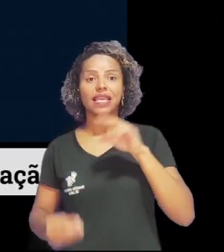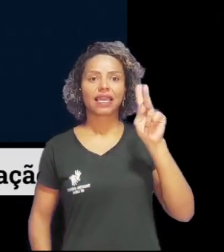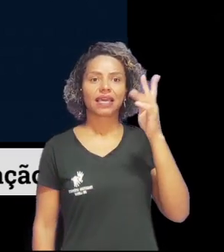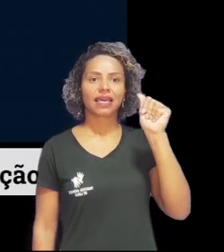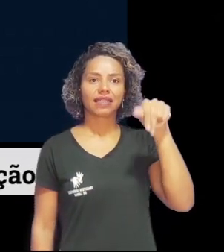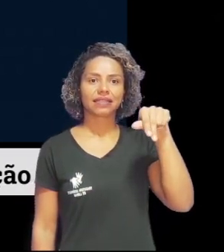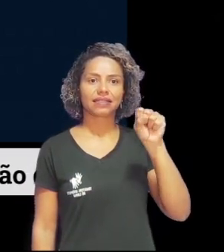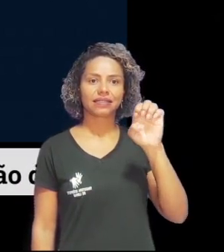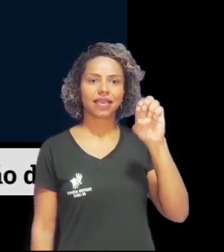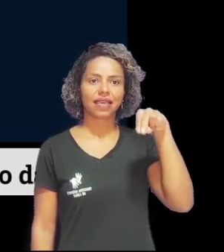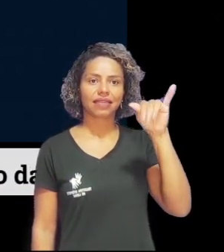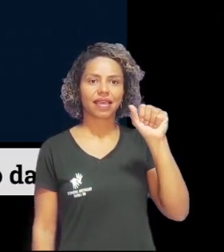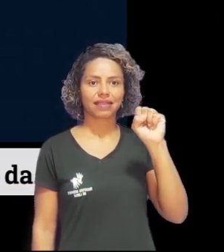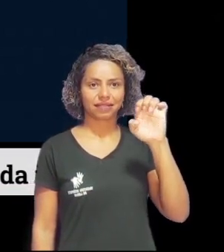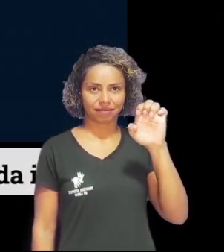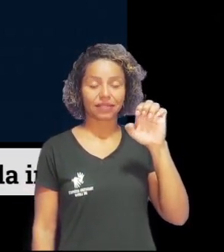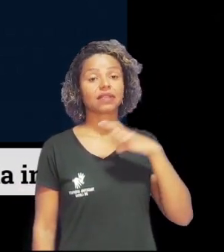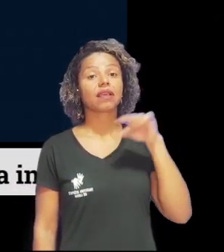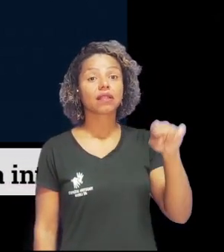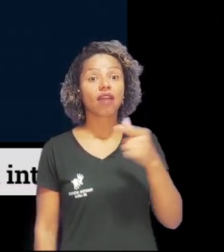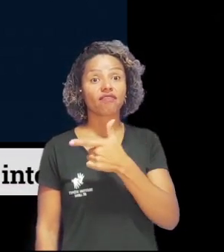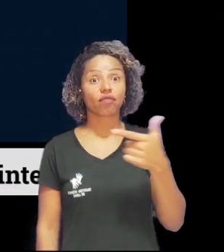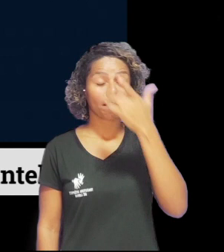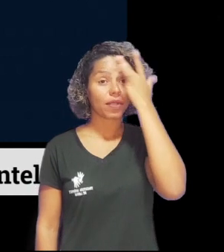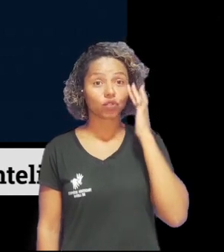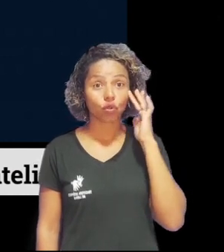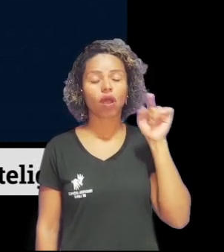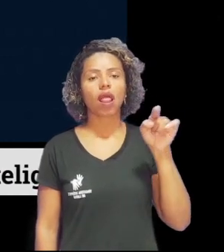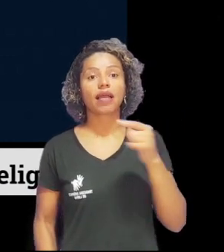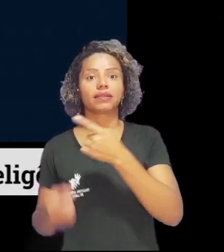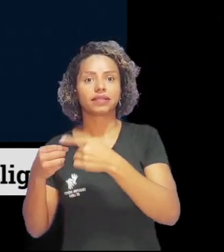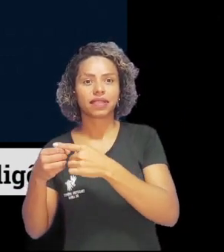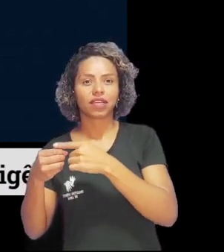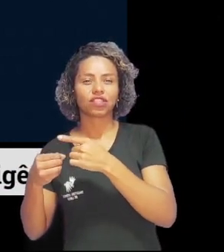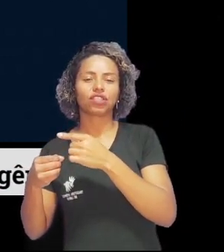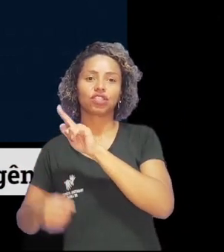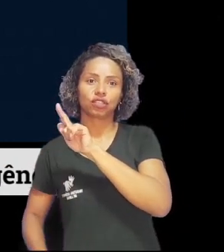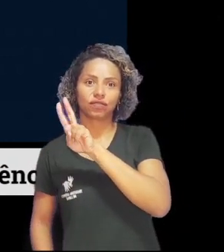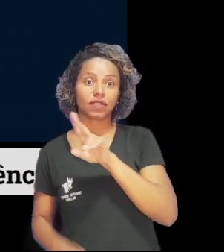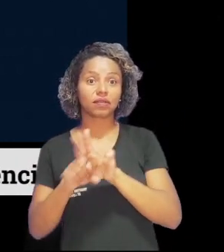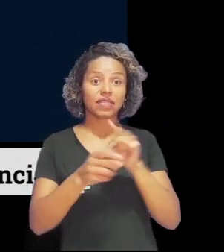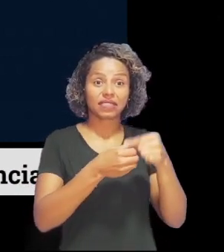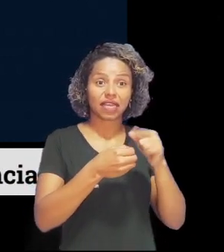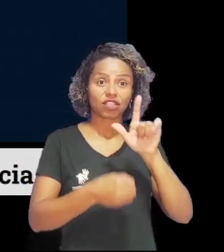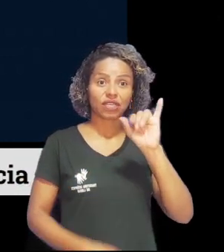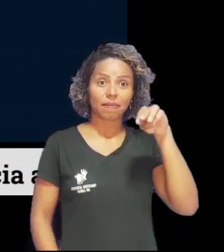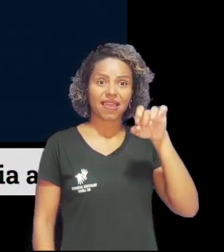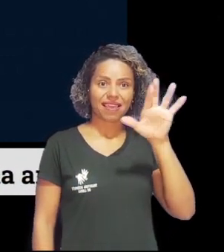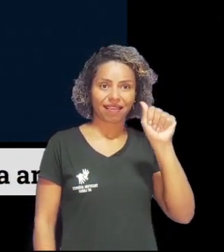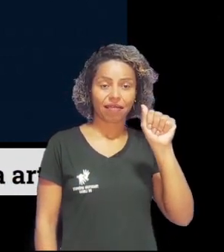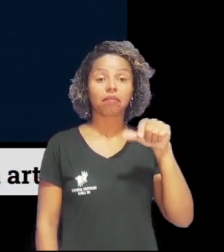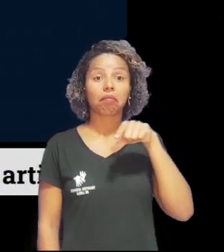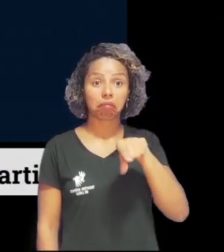238 pacientes nos municípios de Governador Valadares e Limeira da Mantena. A região de Valadares